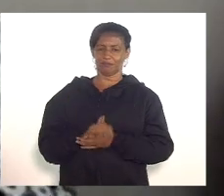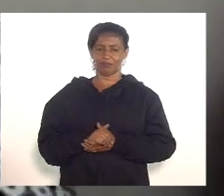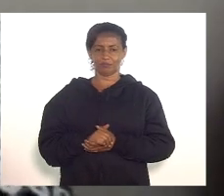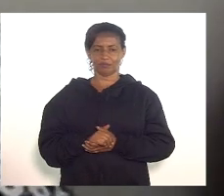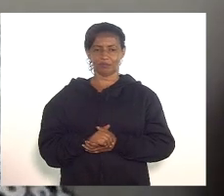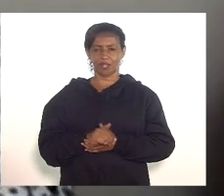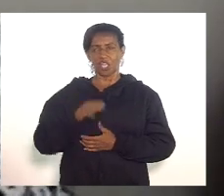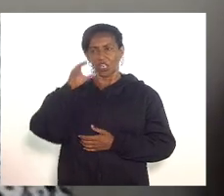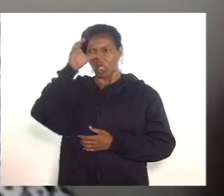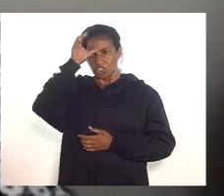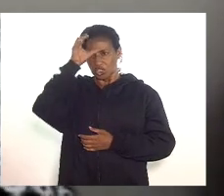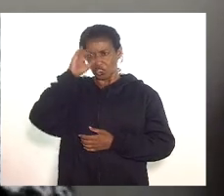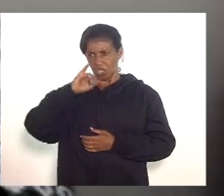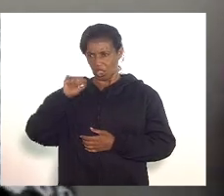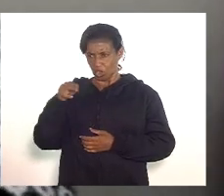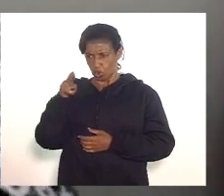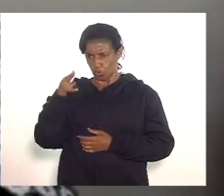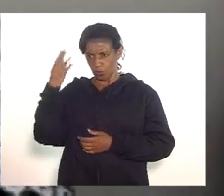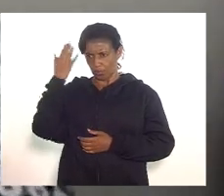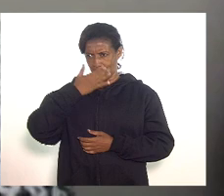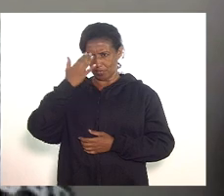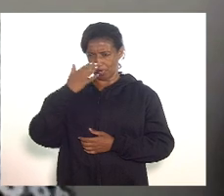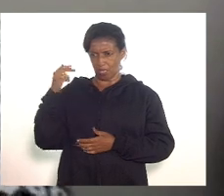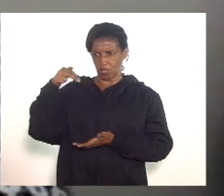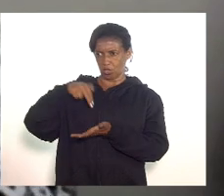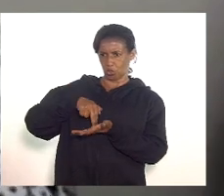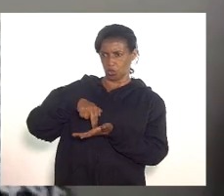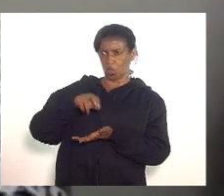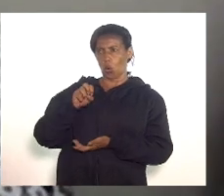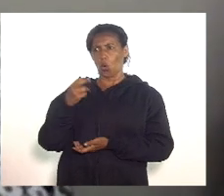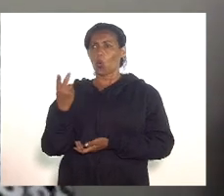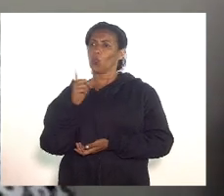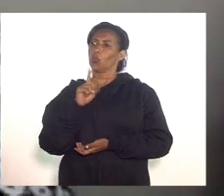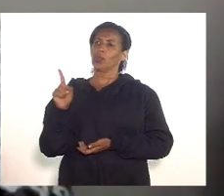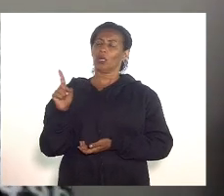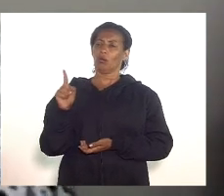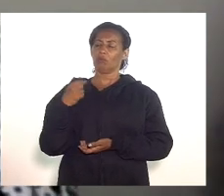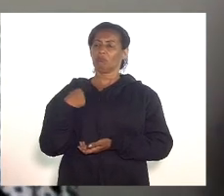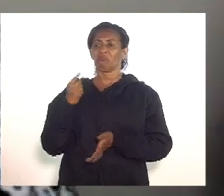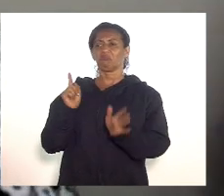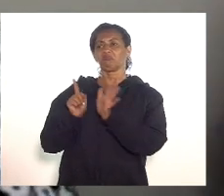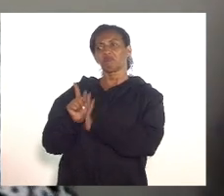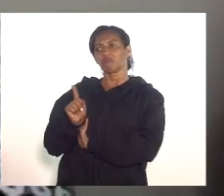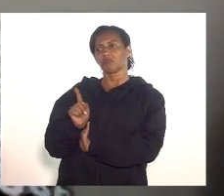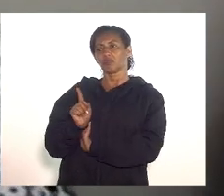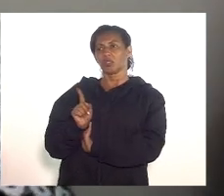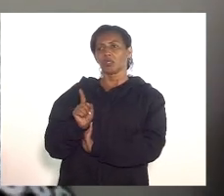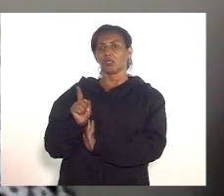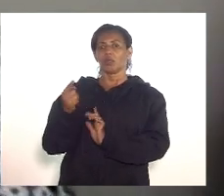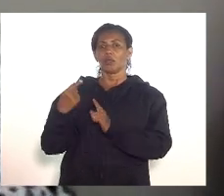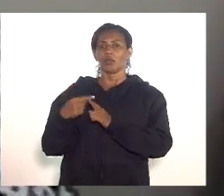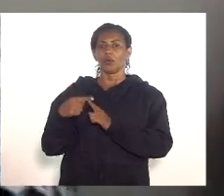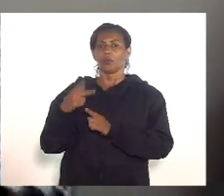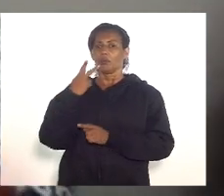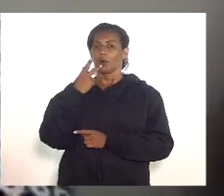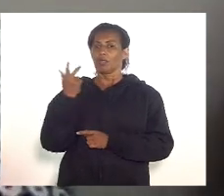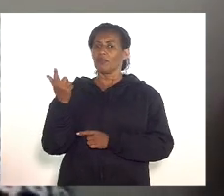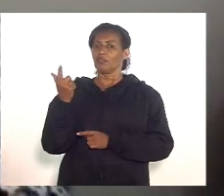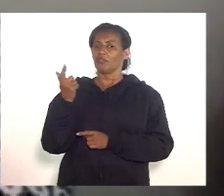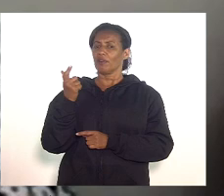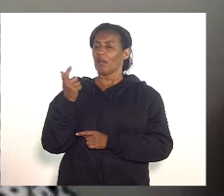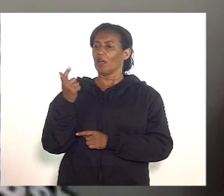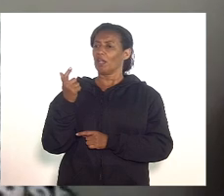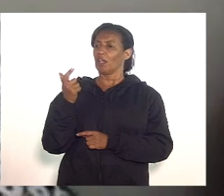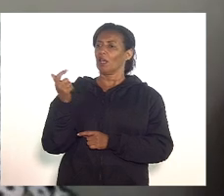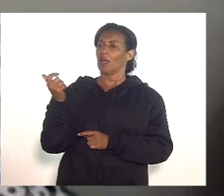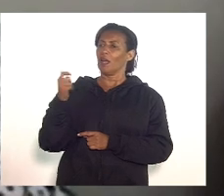se a tia Ju está presente ou não porque o projeto dela eu gostaria de ser coautora que trata a questão dos maus-tratos dos animais mas eu não vi